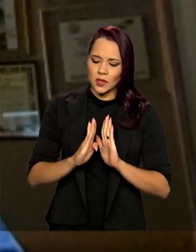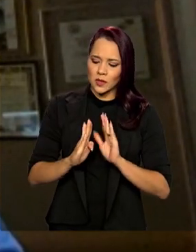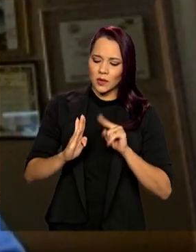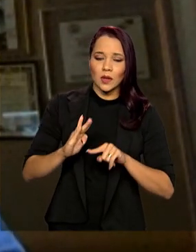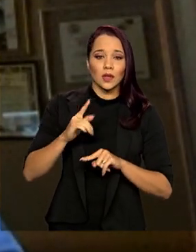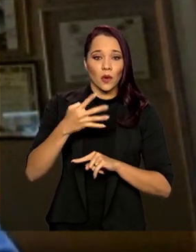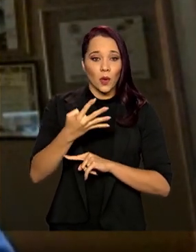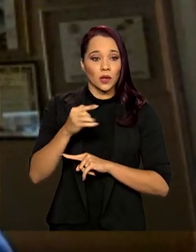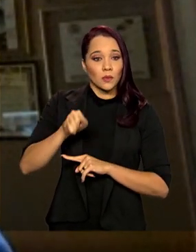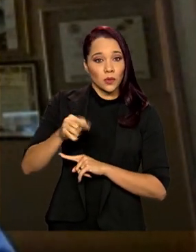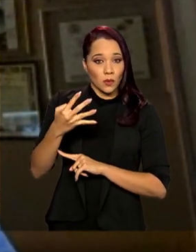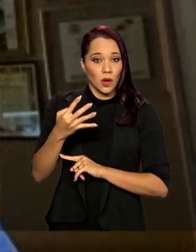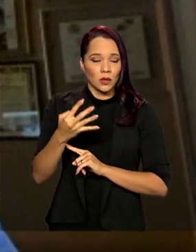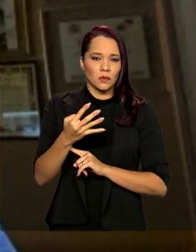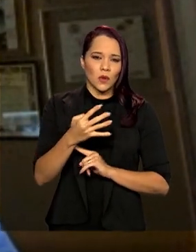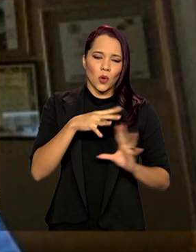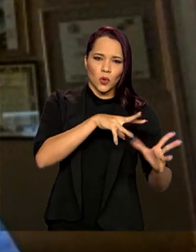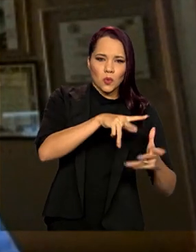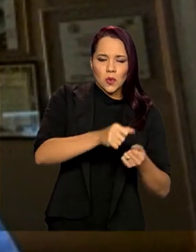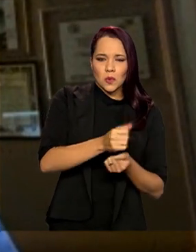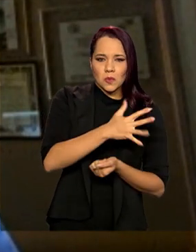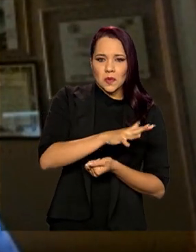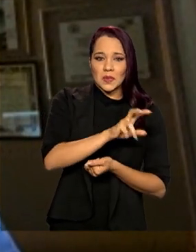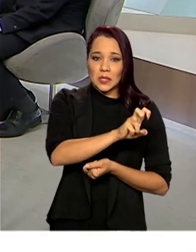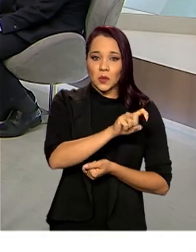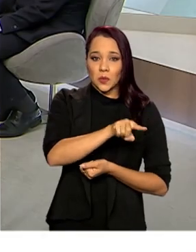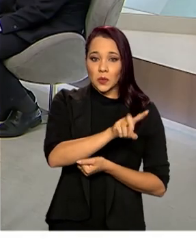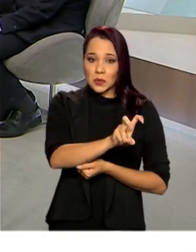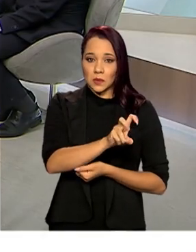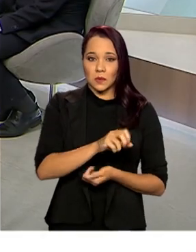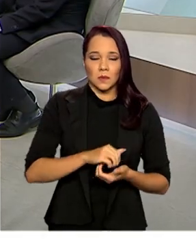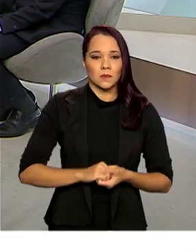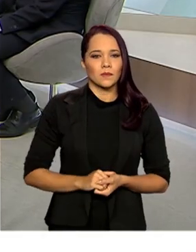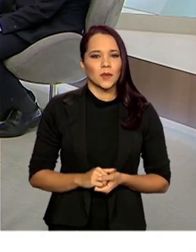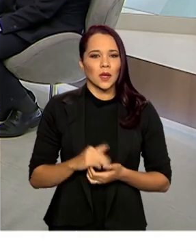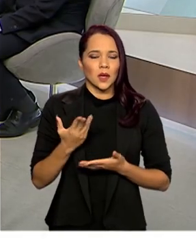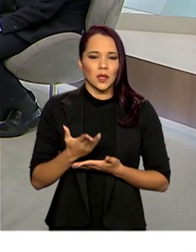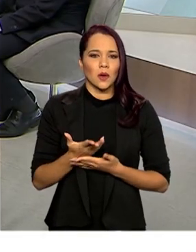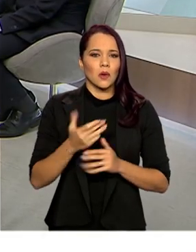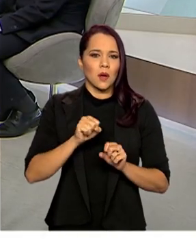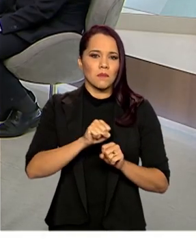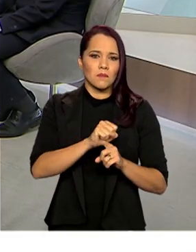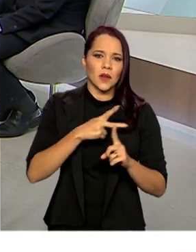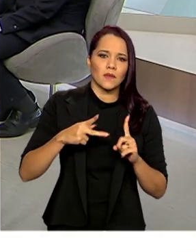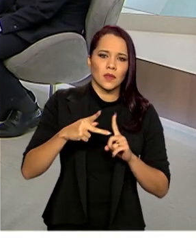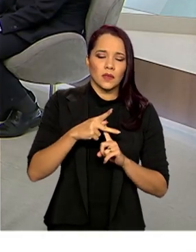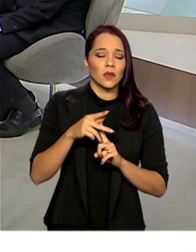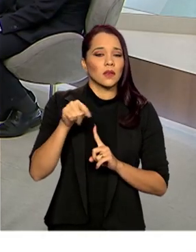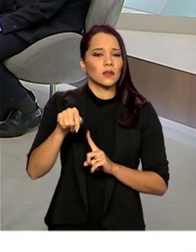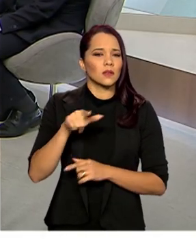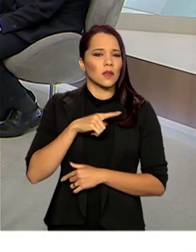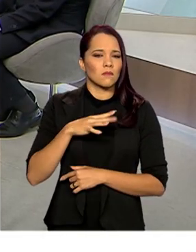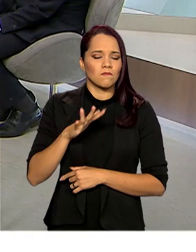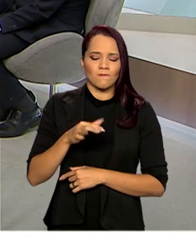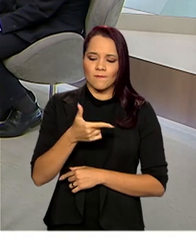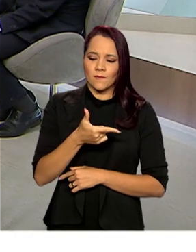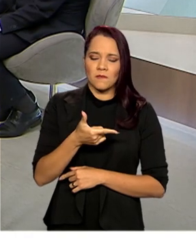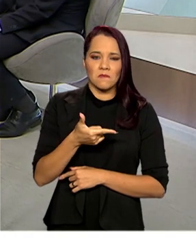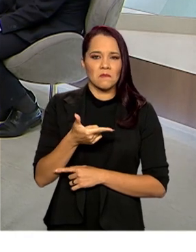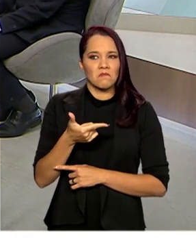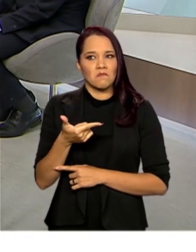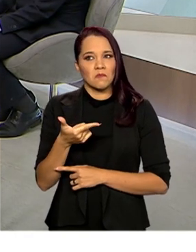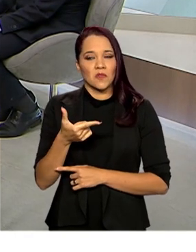,4%, a média mundial é 5,5%. Previdência está com 20